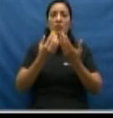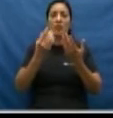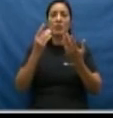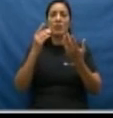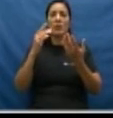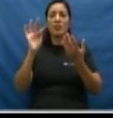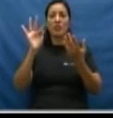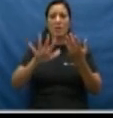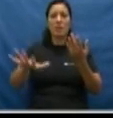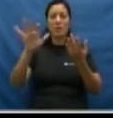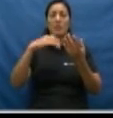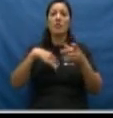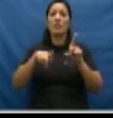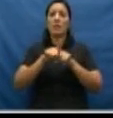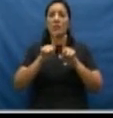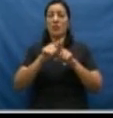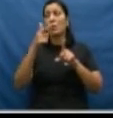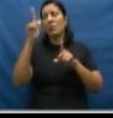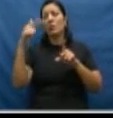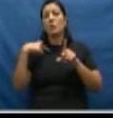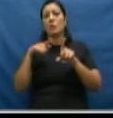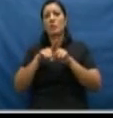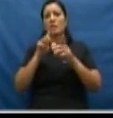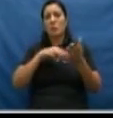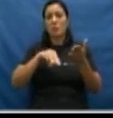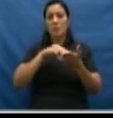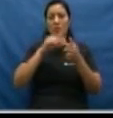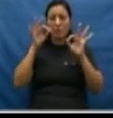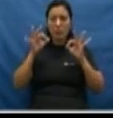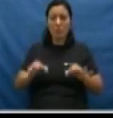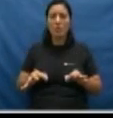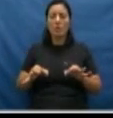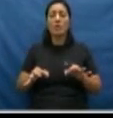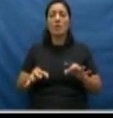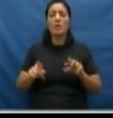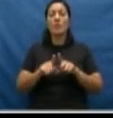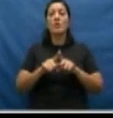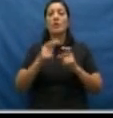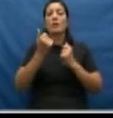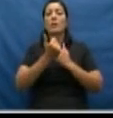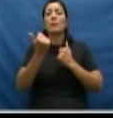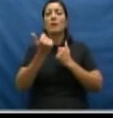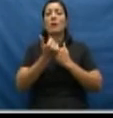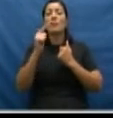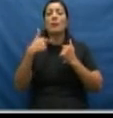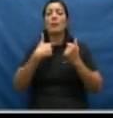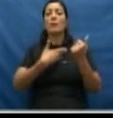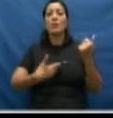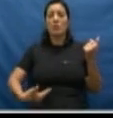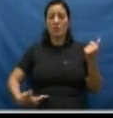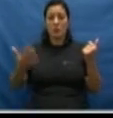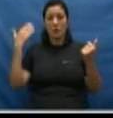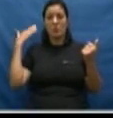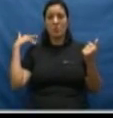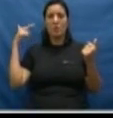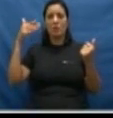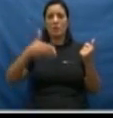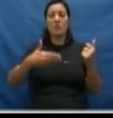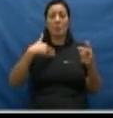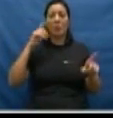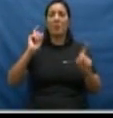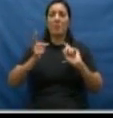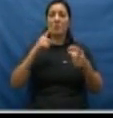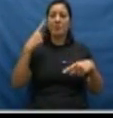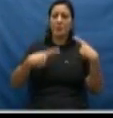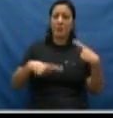Evidentemente também a parte executiva. O Ministério da Justiça representava o governo naquela época neste debate.